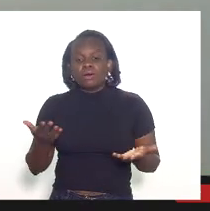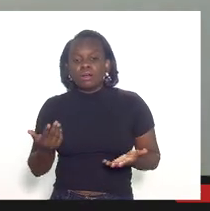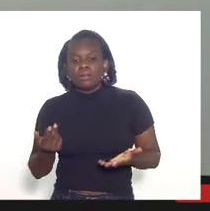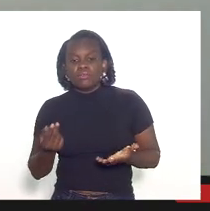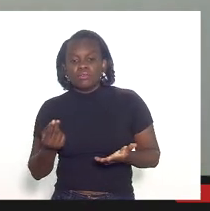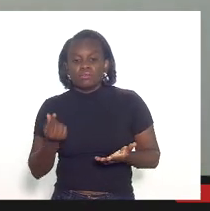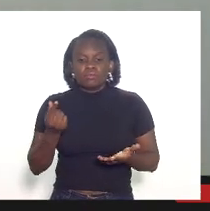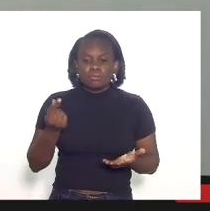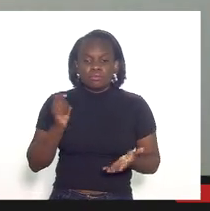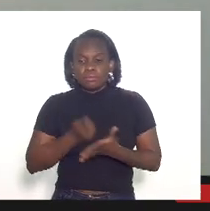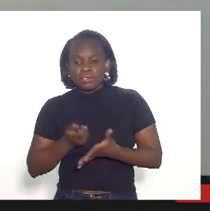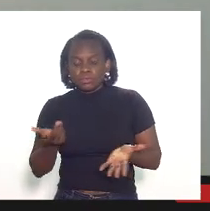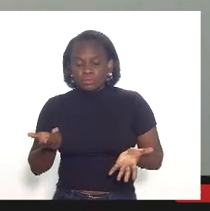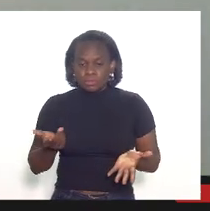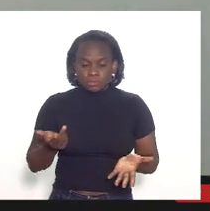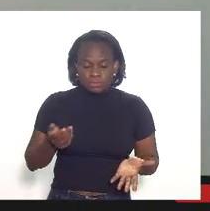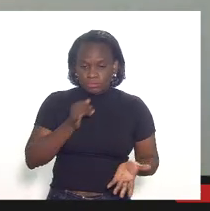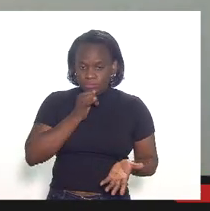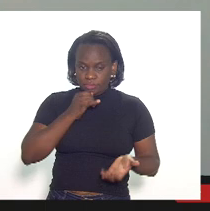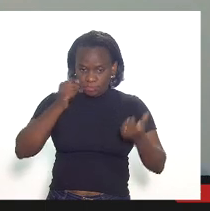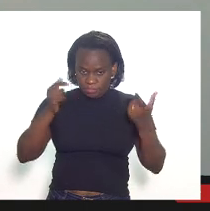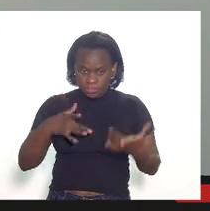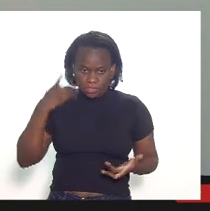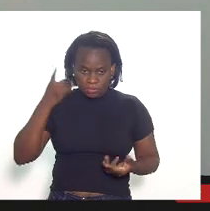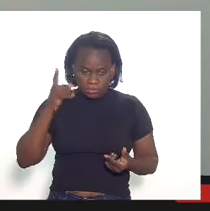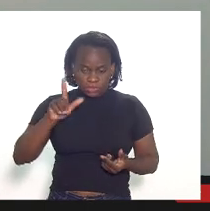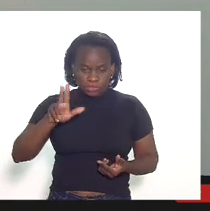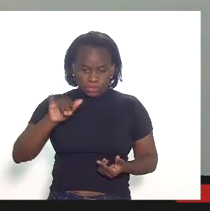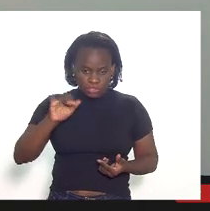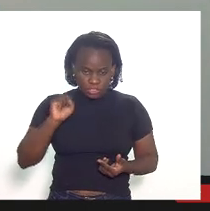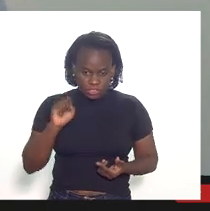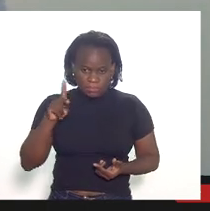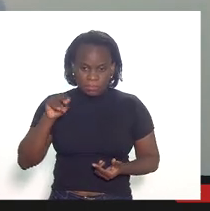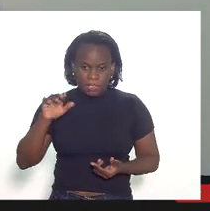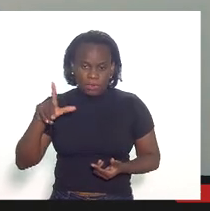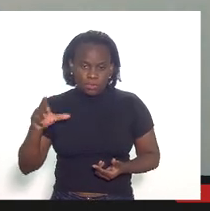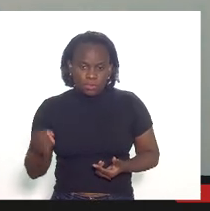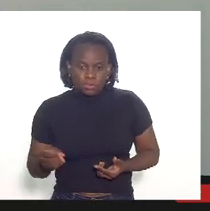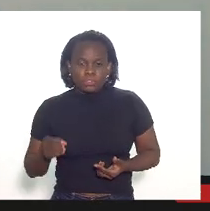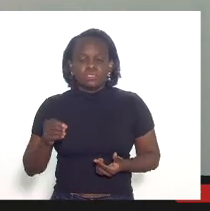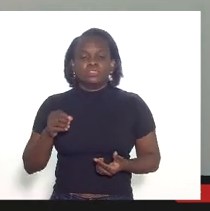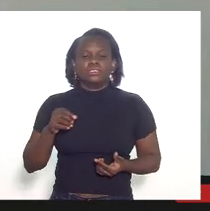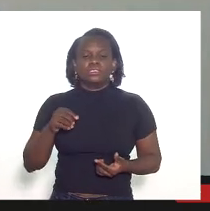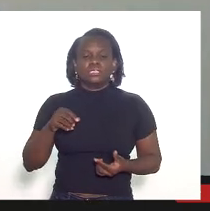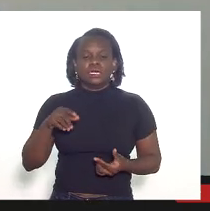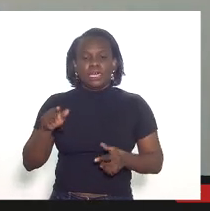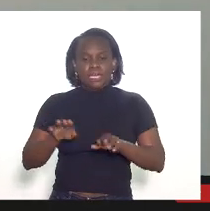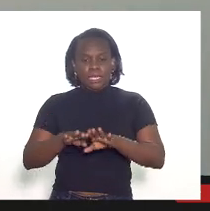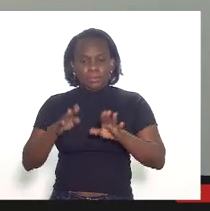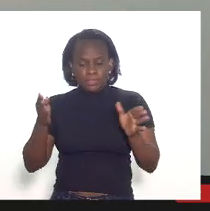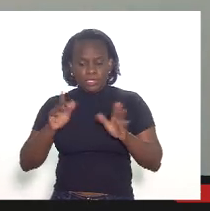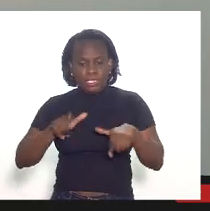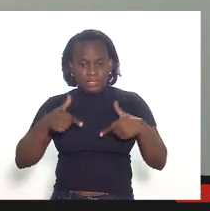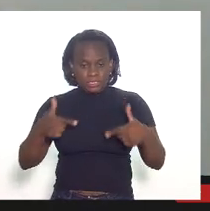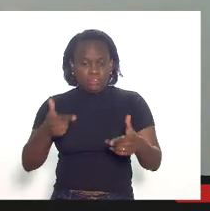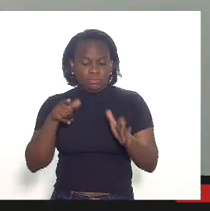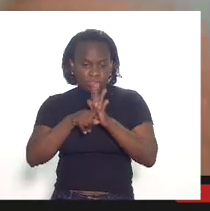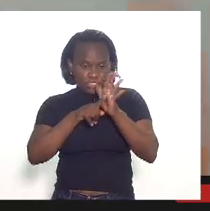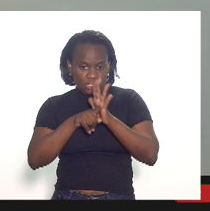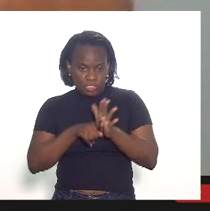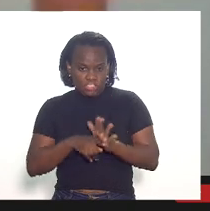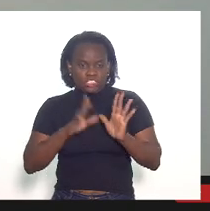só para falar para os senhores deputados especial ao senhor Luiz Paulo a gente a gente abriu sim ações fiscais já